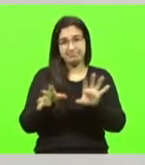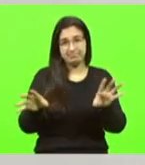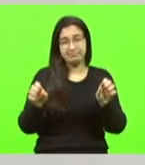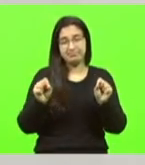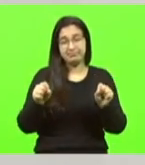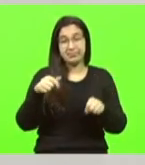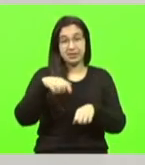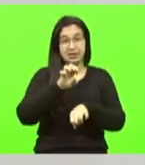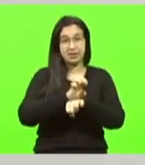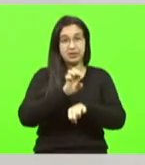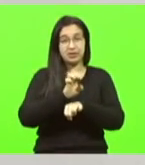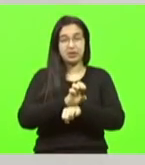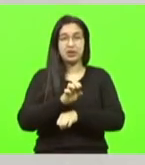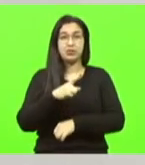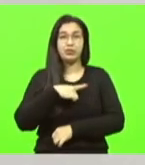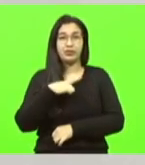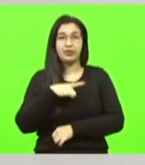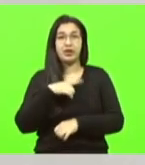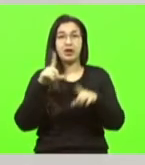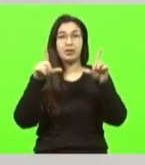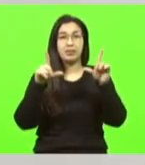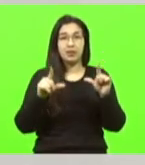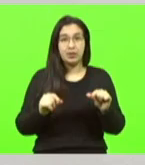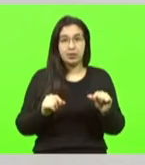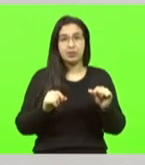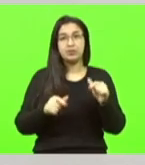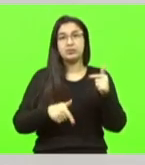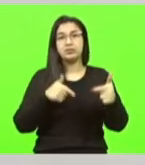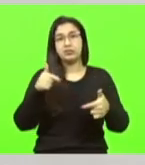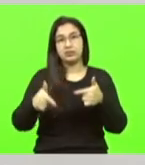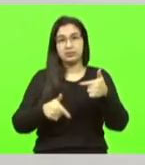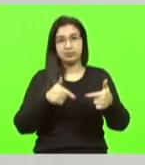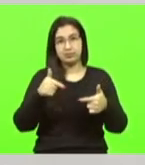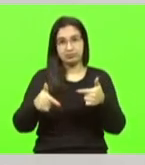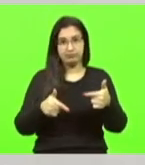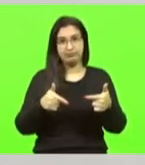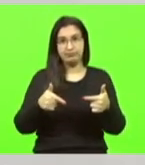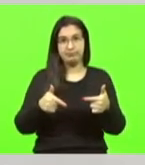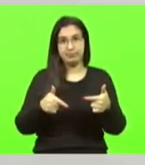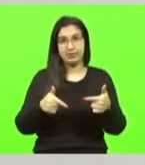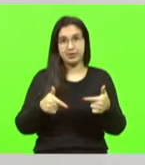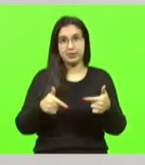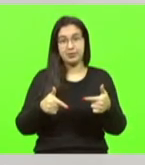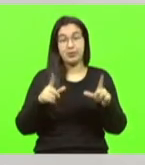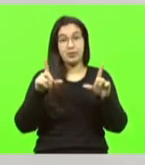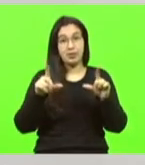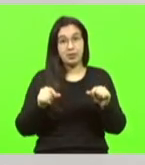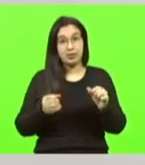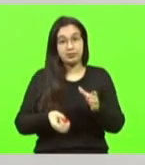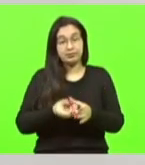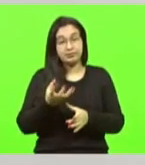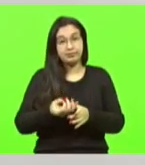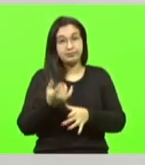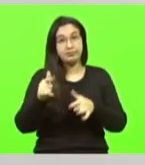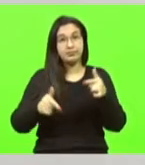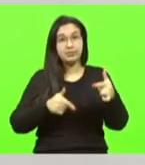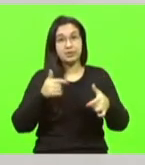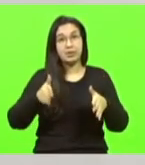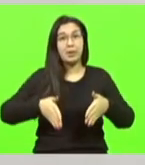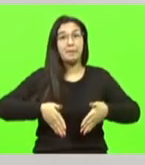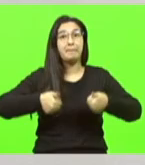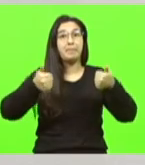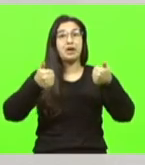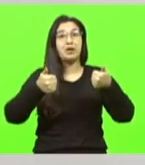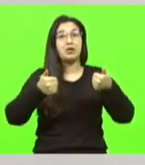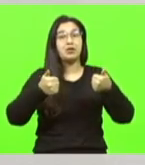atualmente uma das menores taxas de desemprego, um dos melhores índices de geração de emprego e uma das melhores rendas médias do